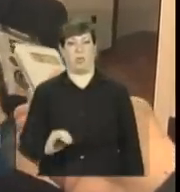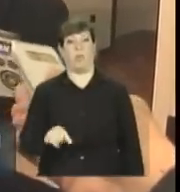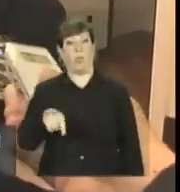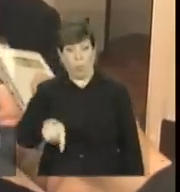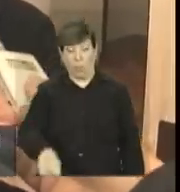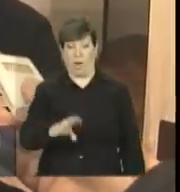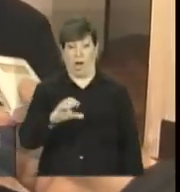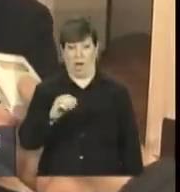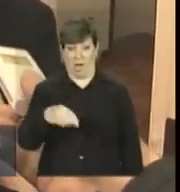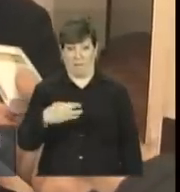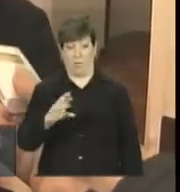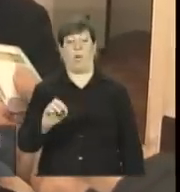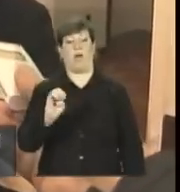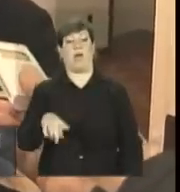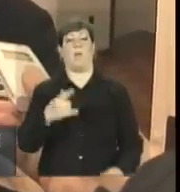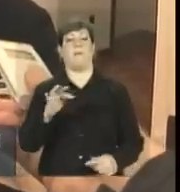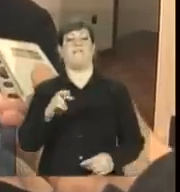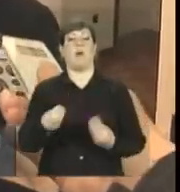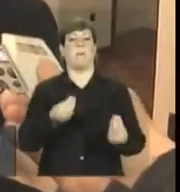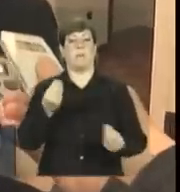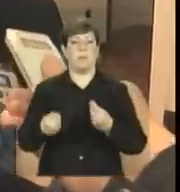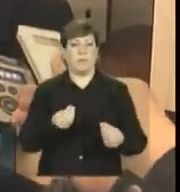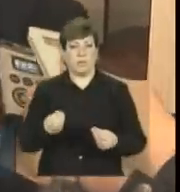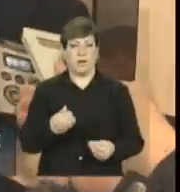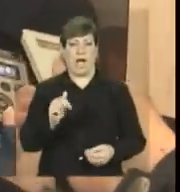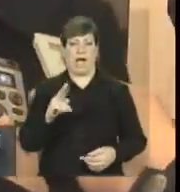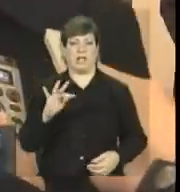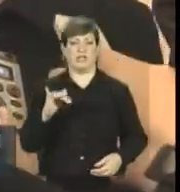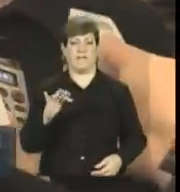artificial de proteção de mercado.